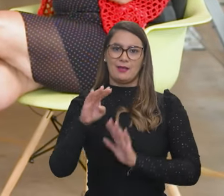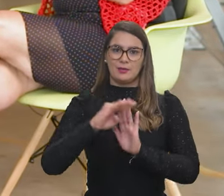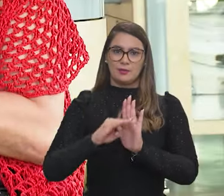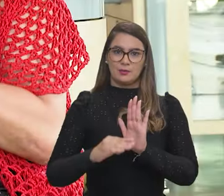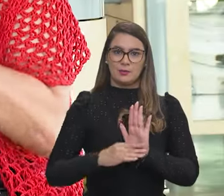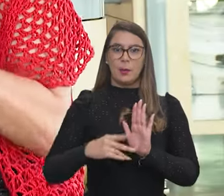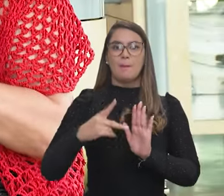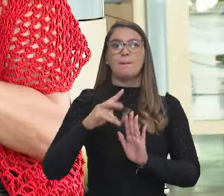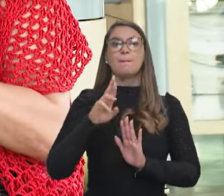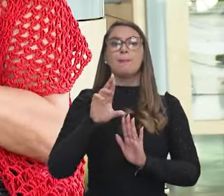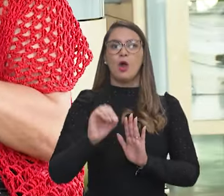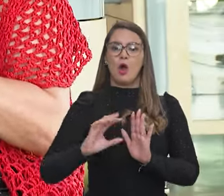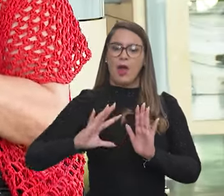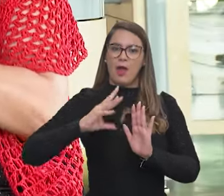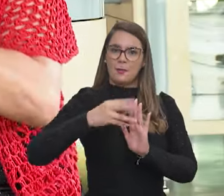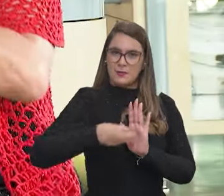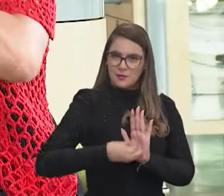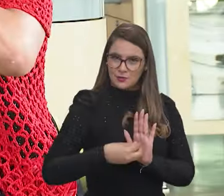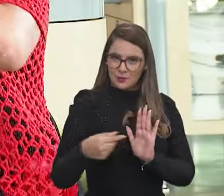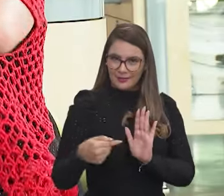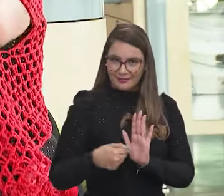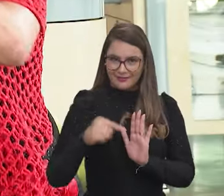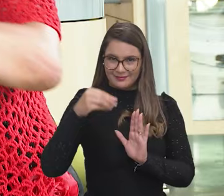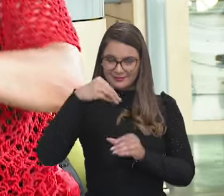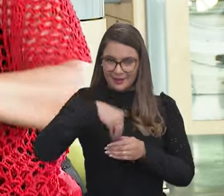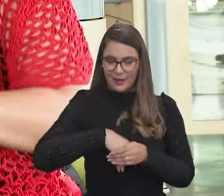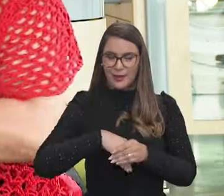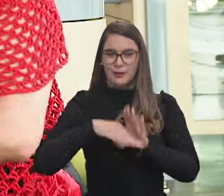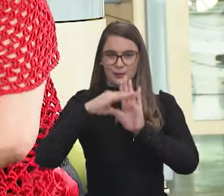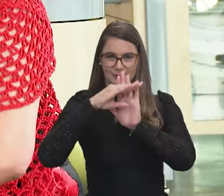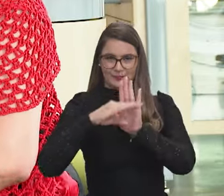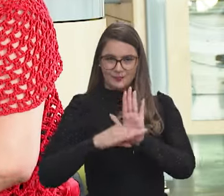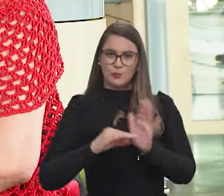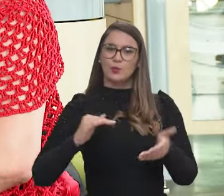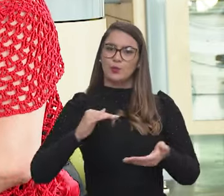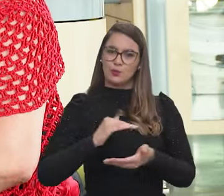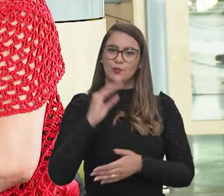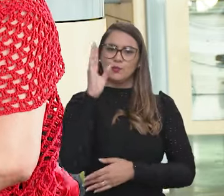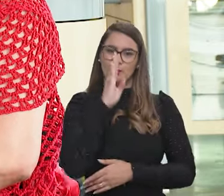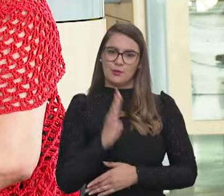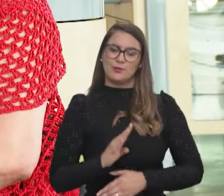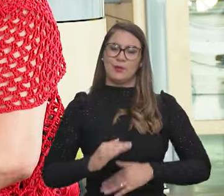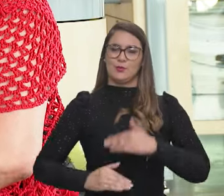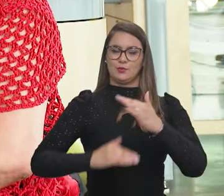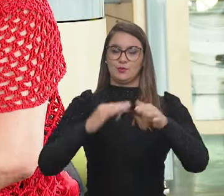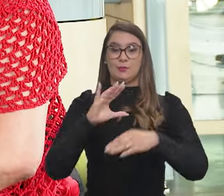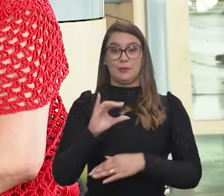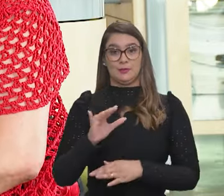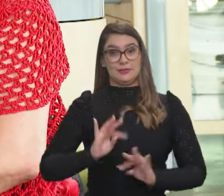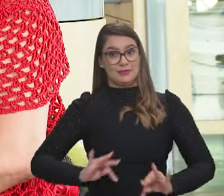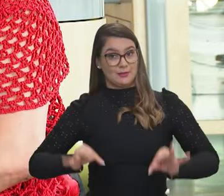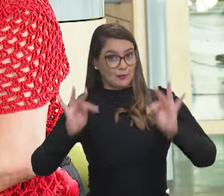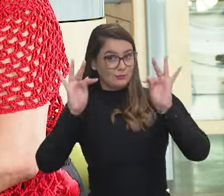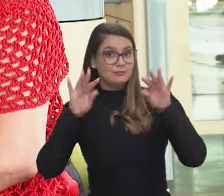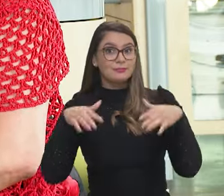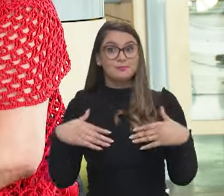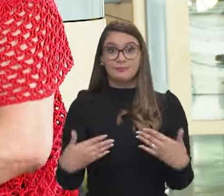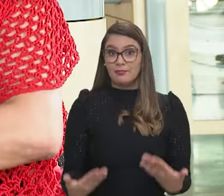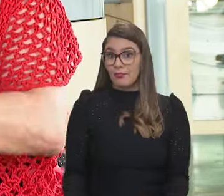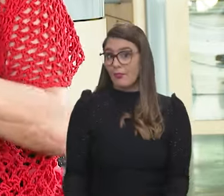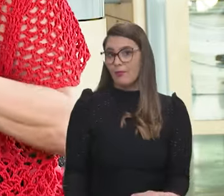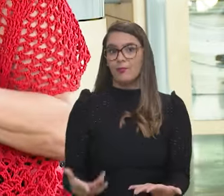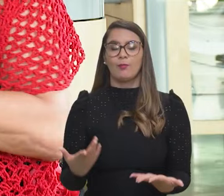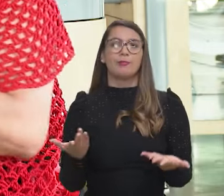que é no programa ProAmazônia, do que está dentro do Fundo Nacional do Desenvolvimento de Ciência e Tecnologia.